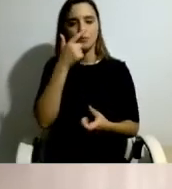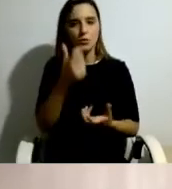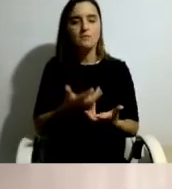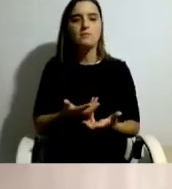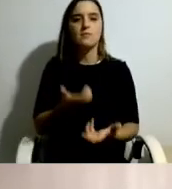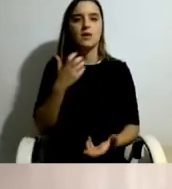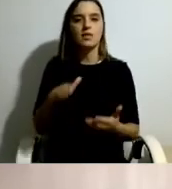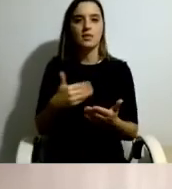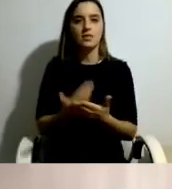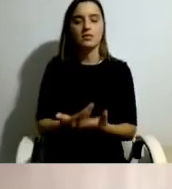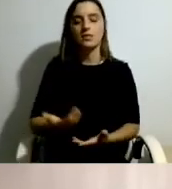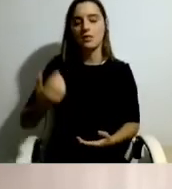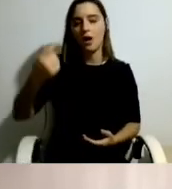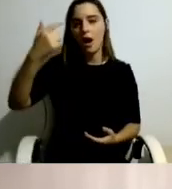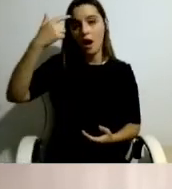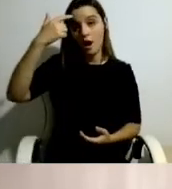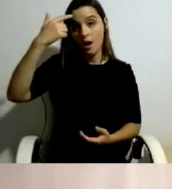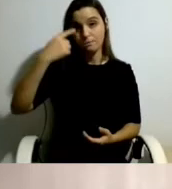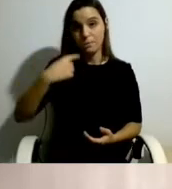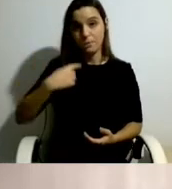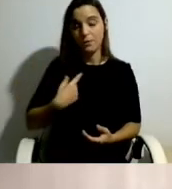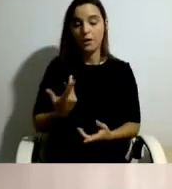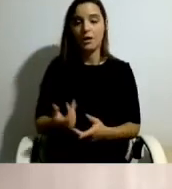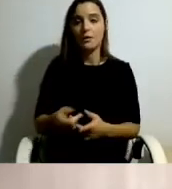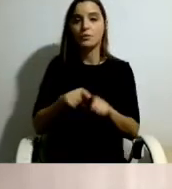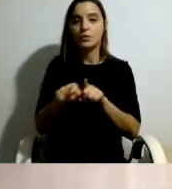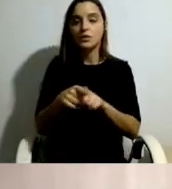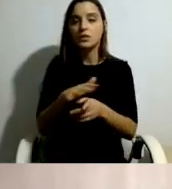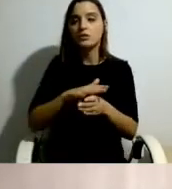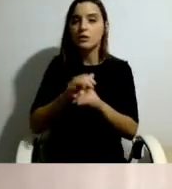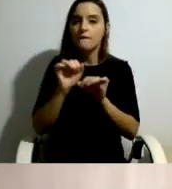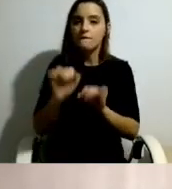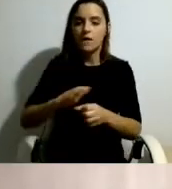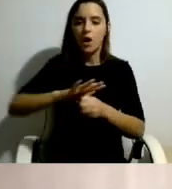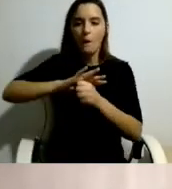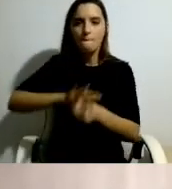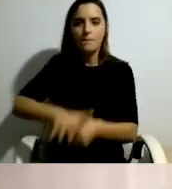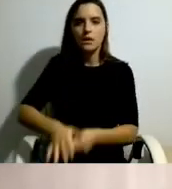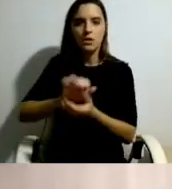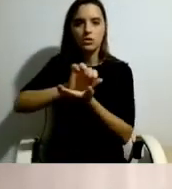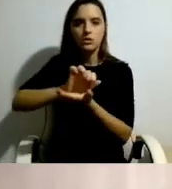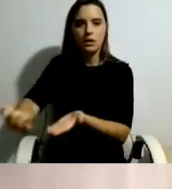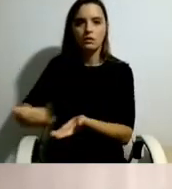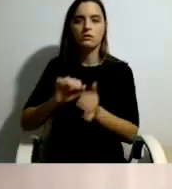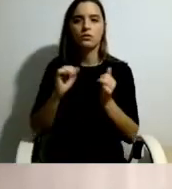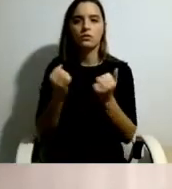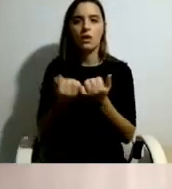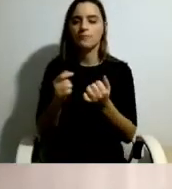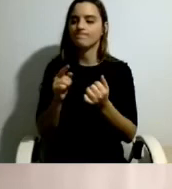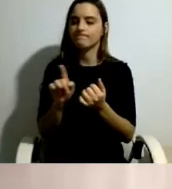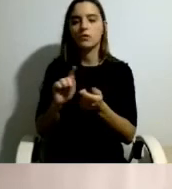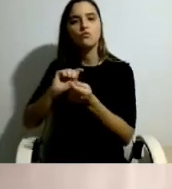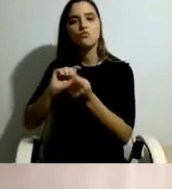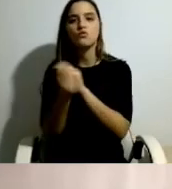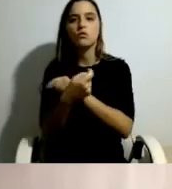consciência política da sua situação, de opressão e de exclusão na sociedade e transformaram isso numa bandeira também